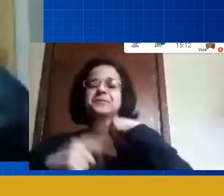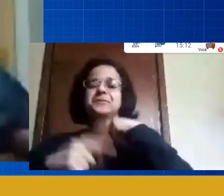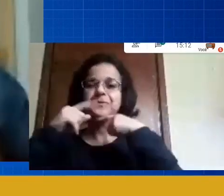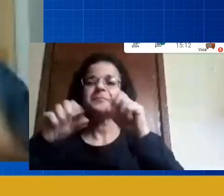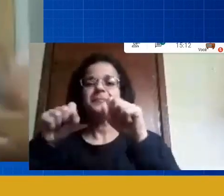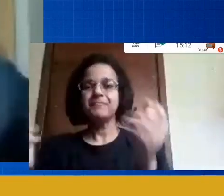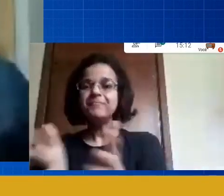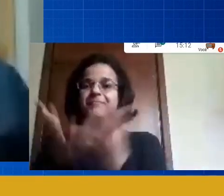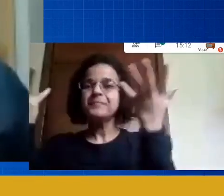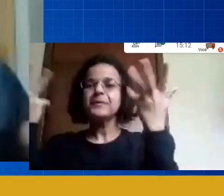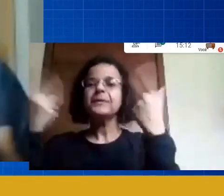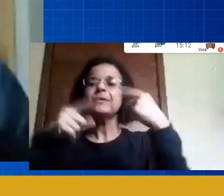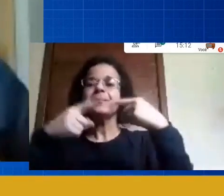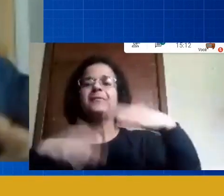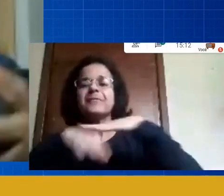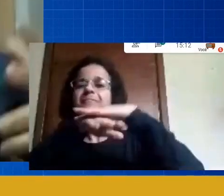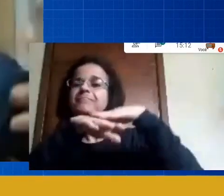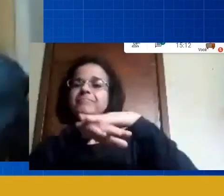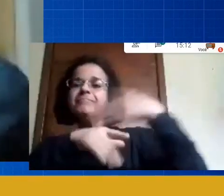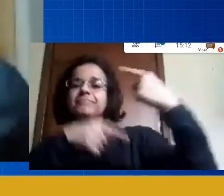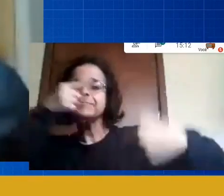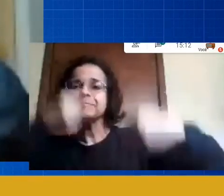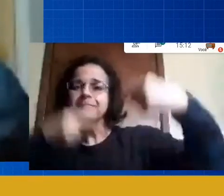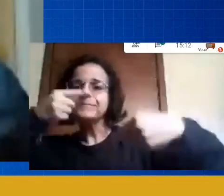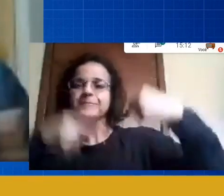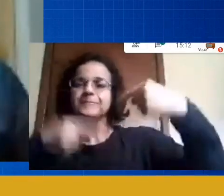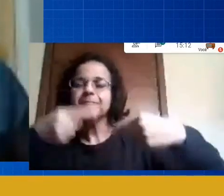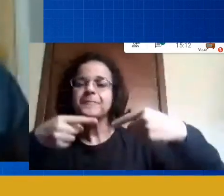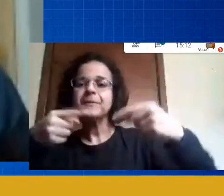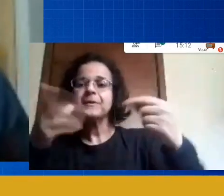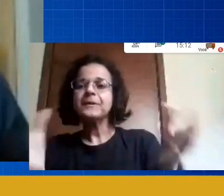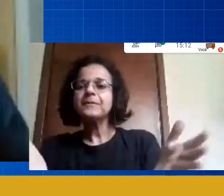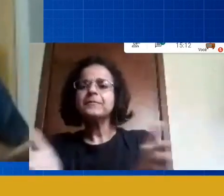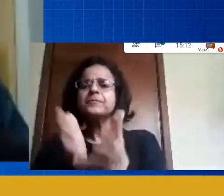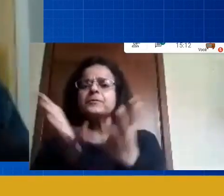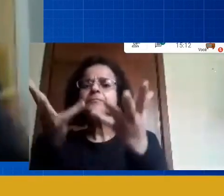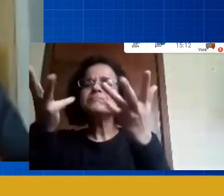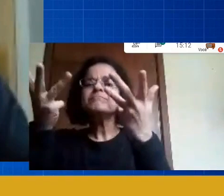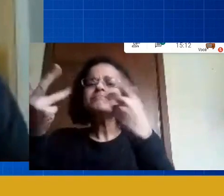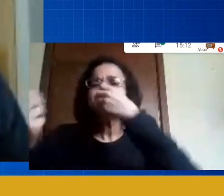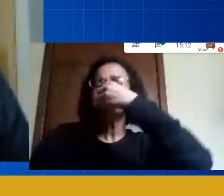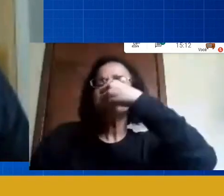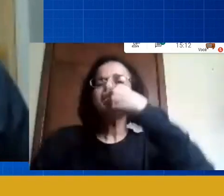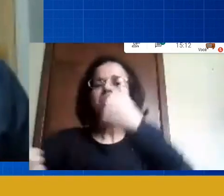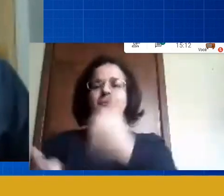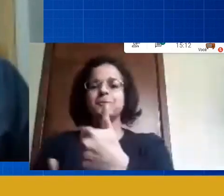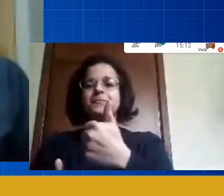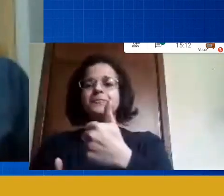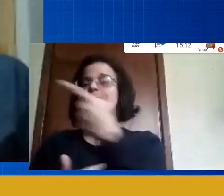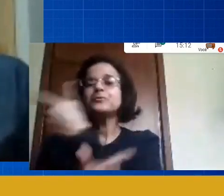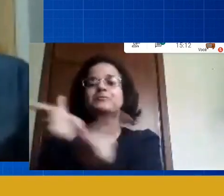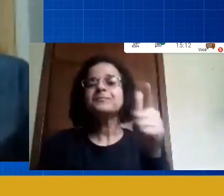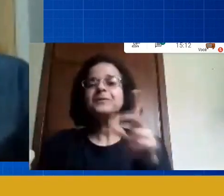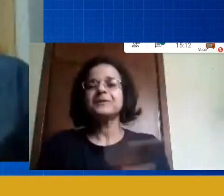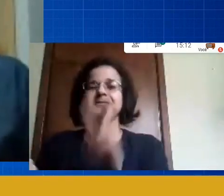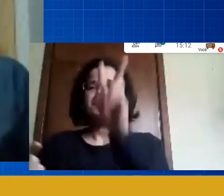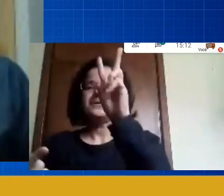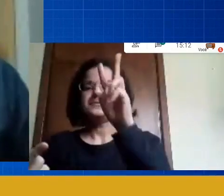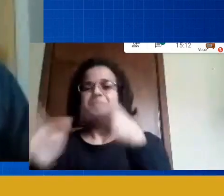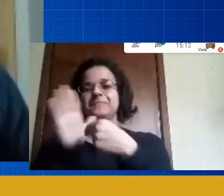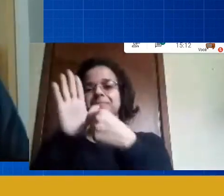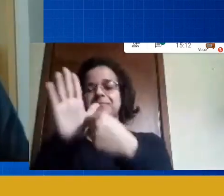diálogo esse bate-papo ele cria uma riqueza que não tem valor não tem não dá para mensurar